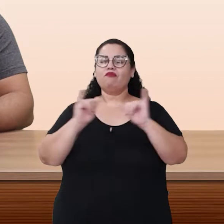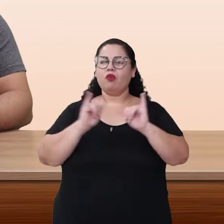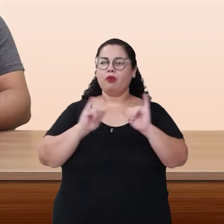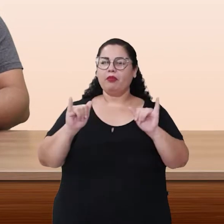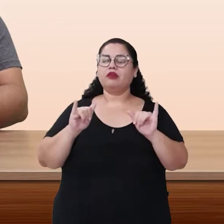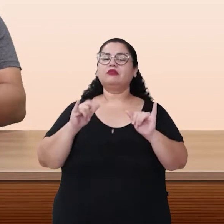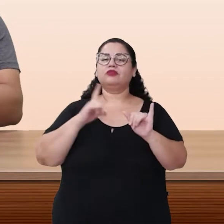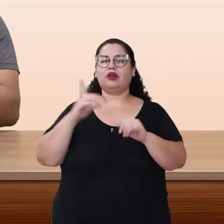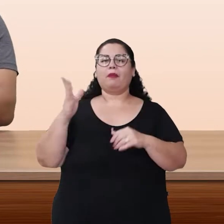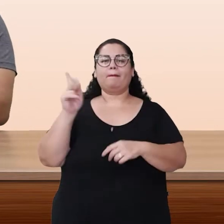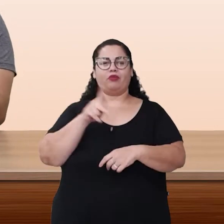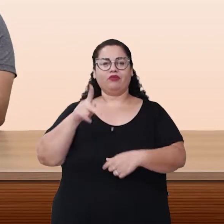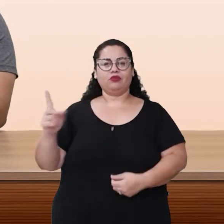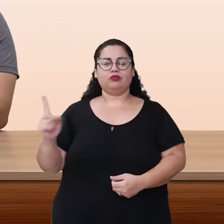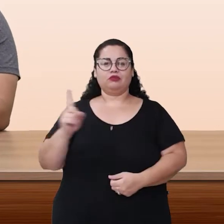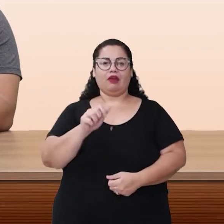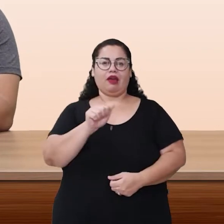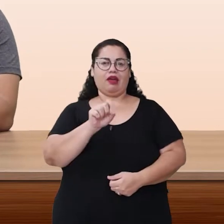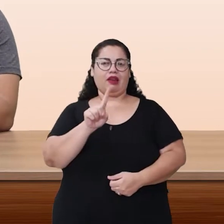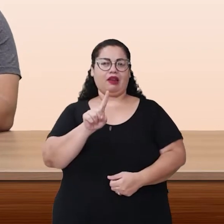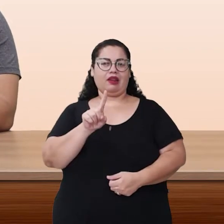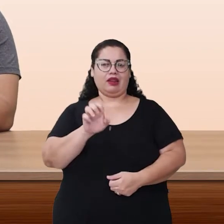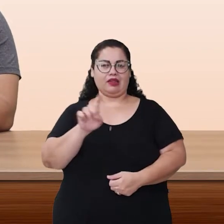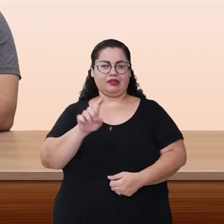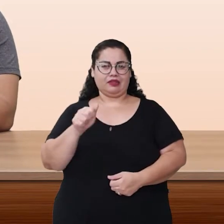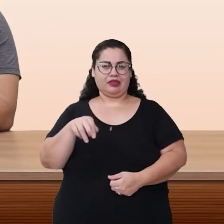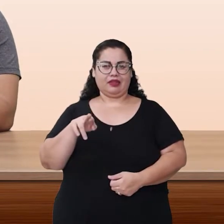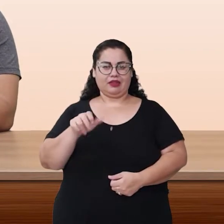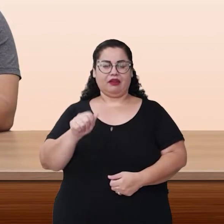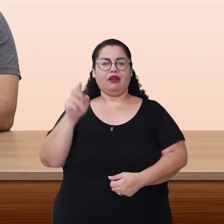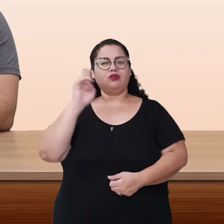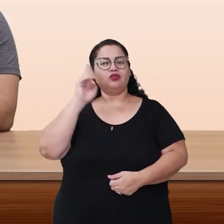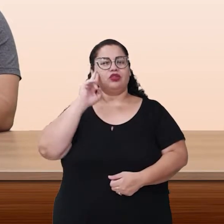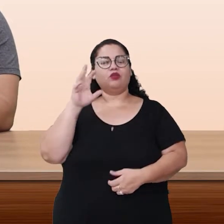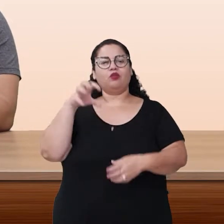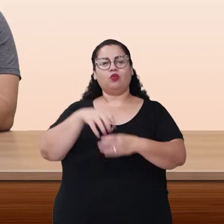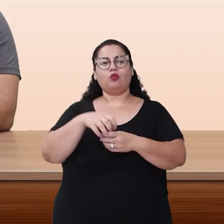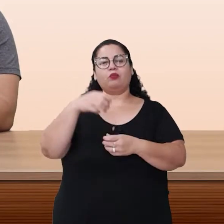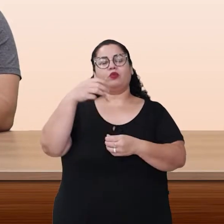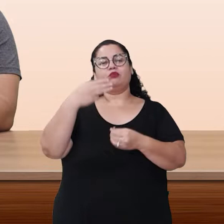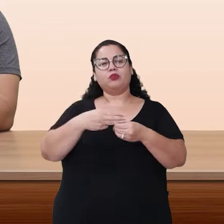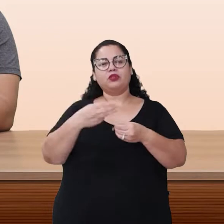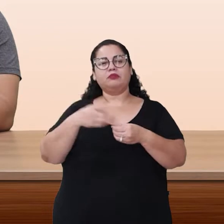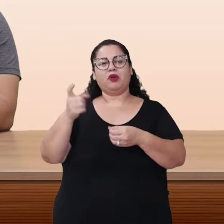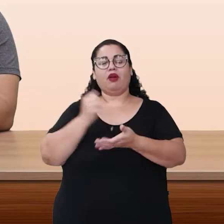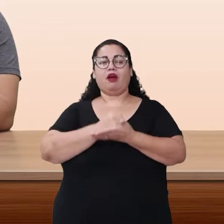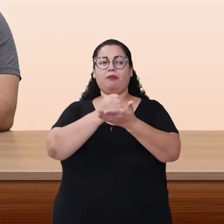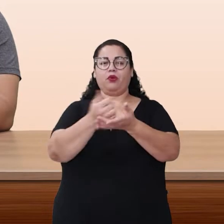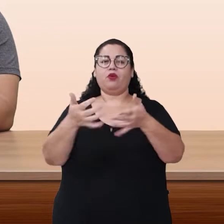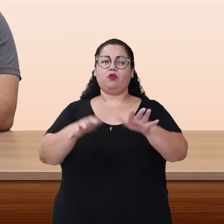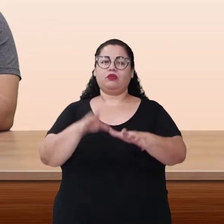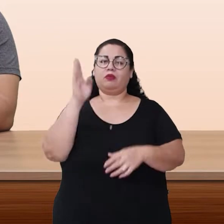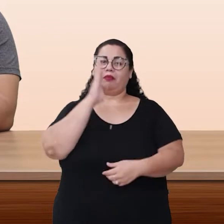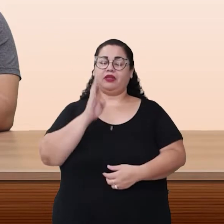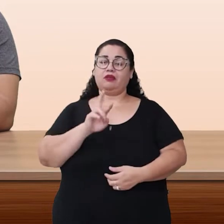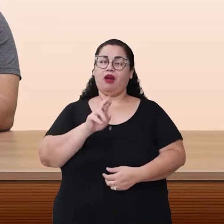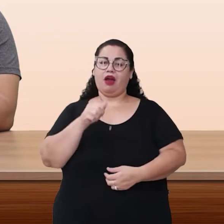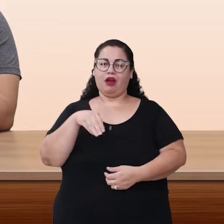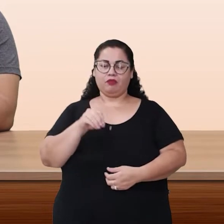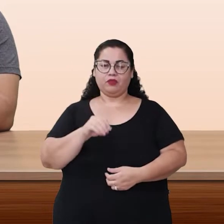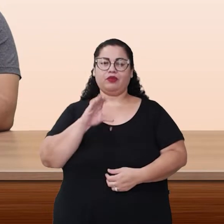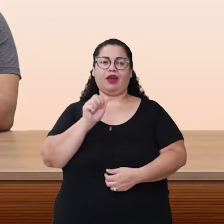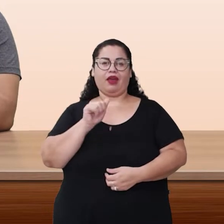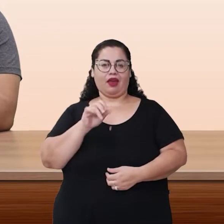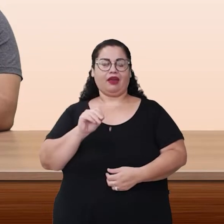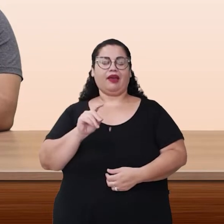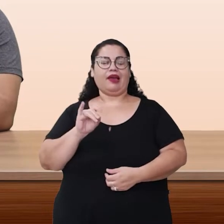Informando recebeu a professora Alessandra de Paula, diretora do Centro Municipal de Apoio à Inclusão Brasil de Ramos